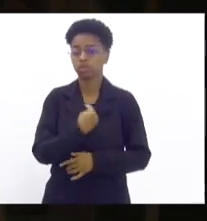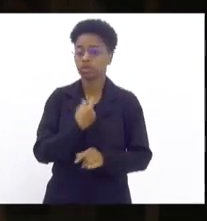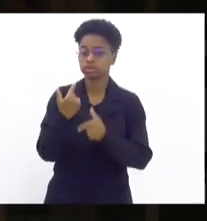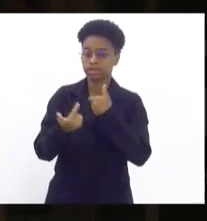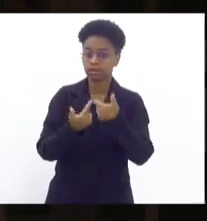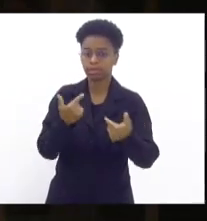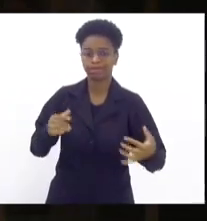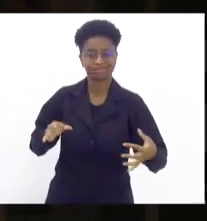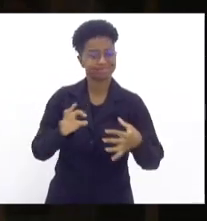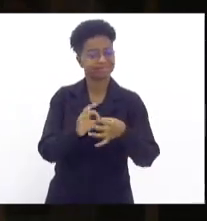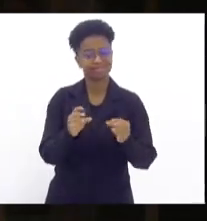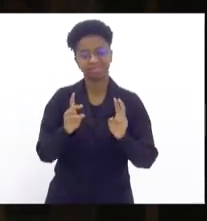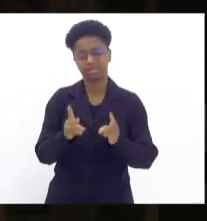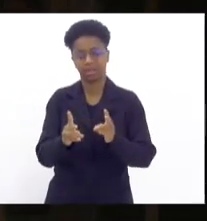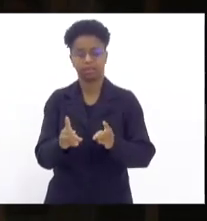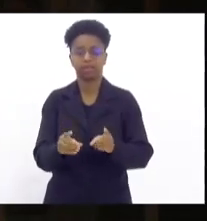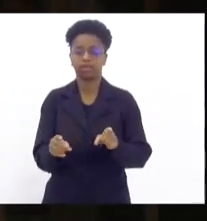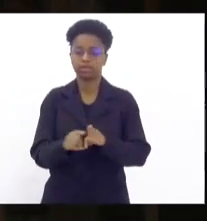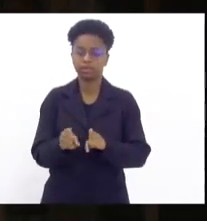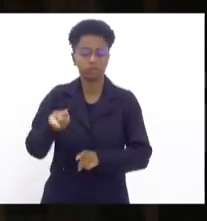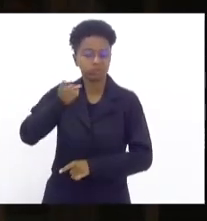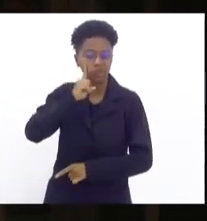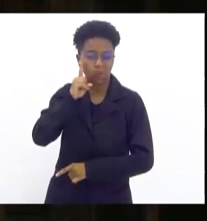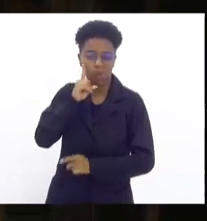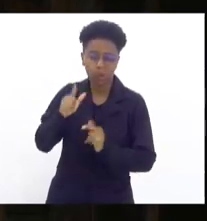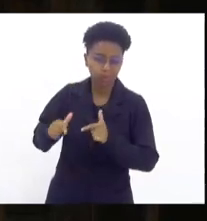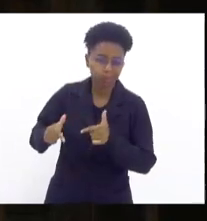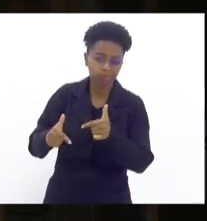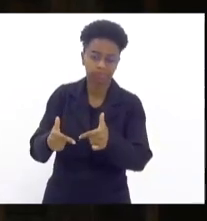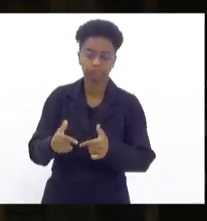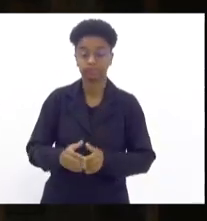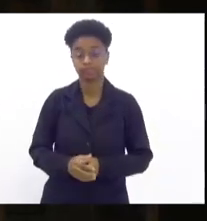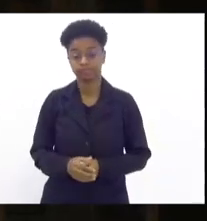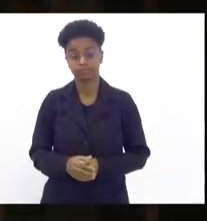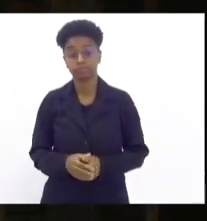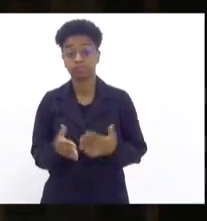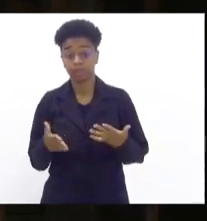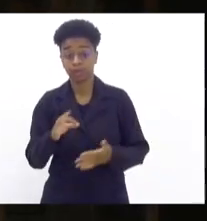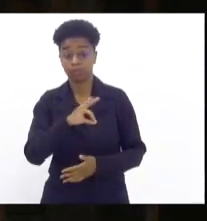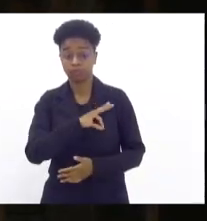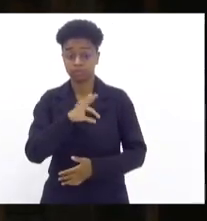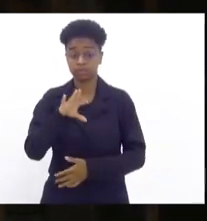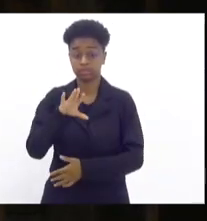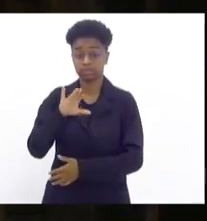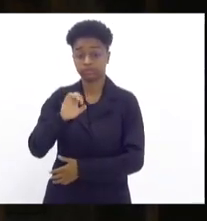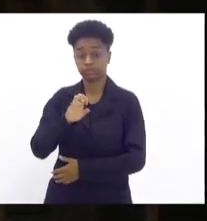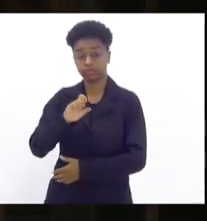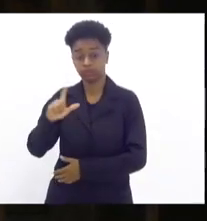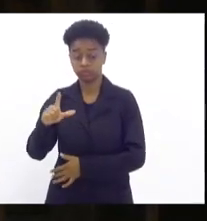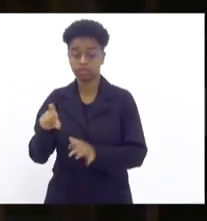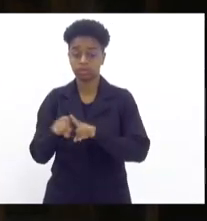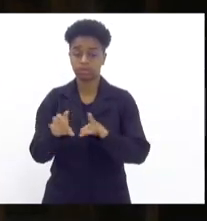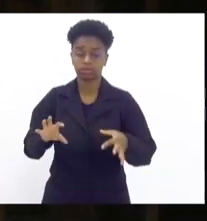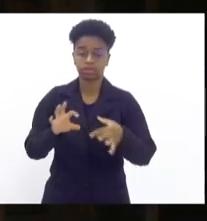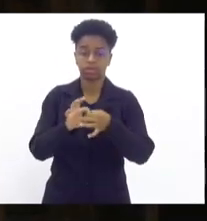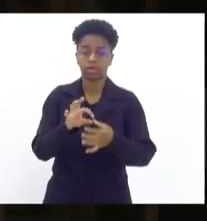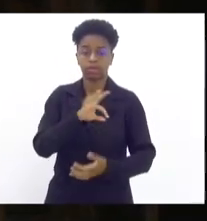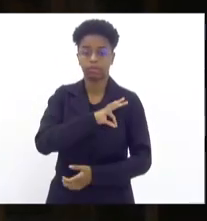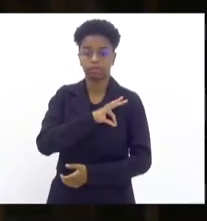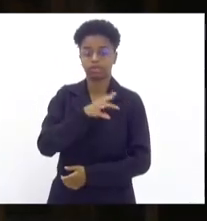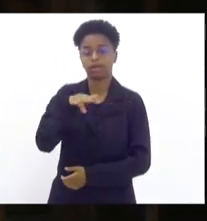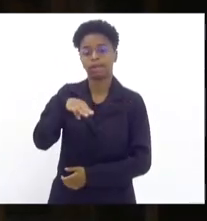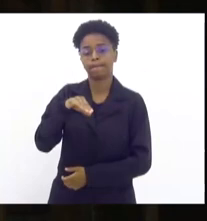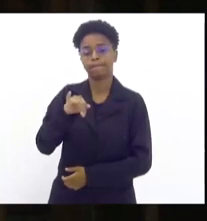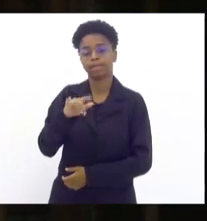conjunto, é diário, tanto a Polícia Civil como a integração com a Polícia Militar não